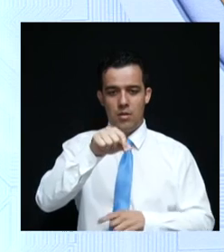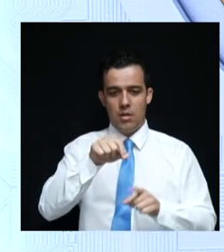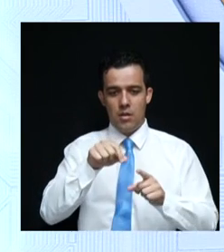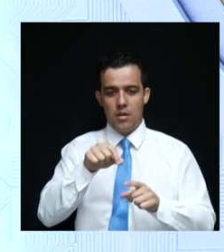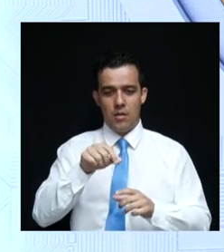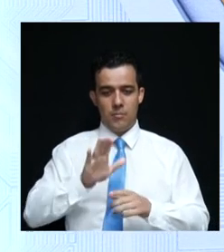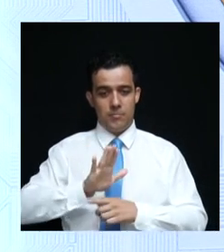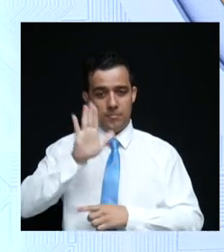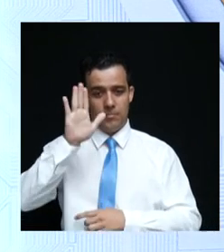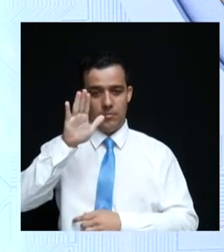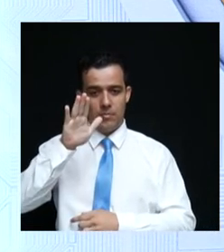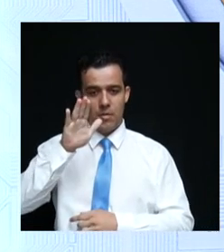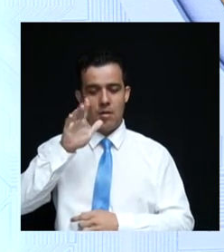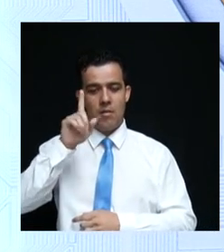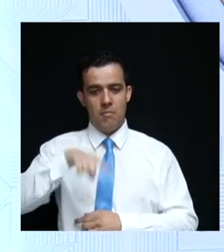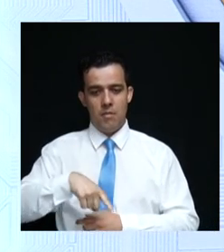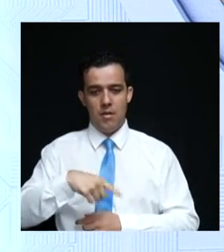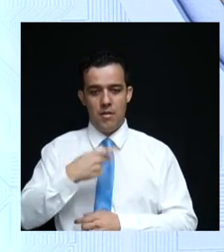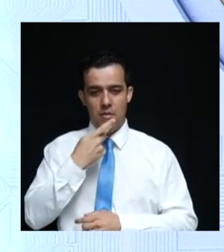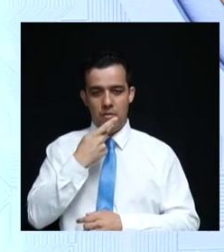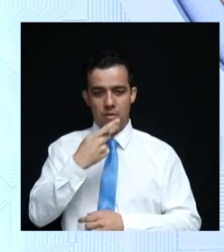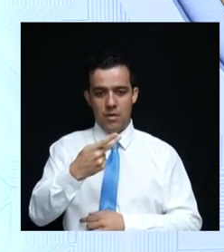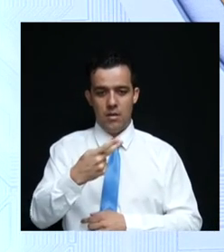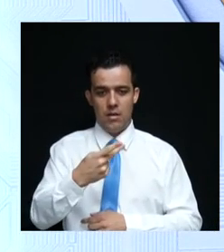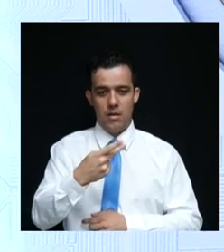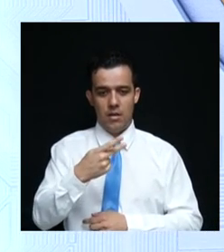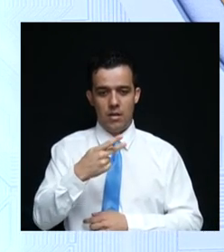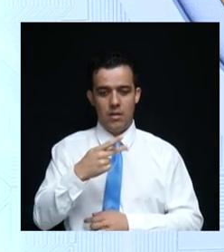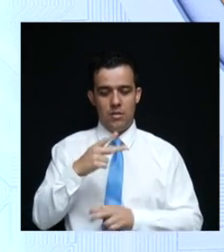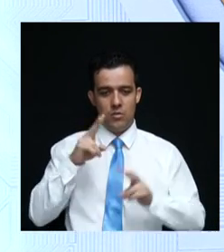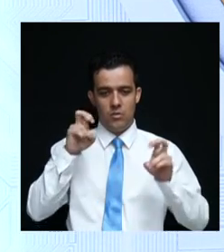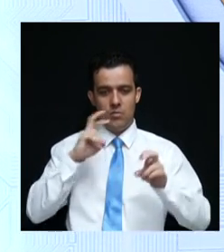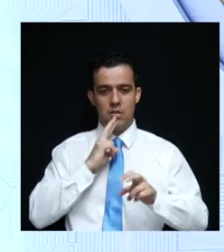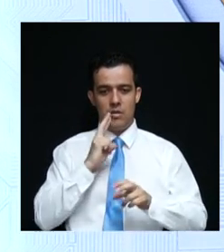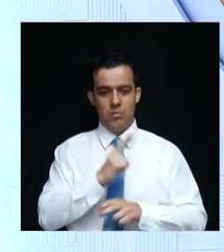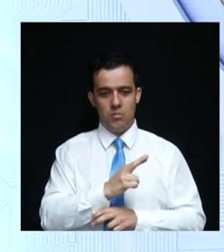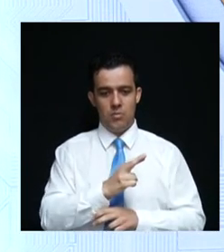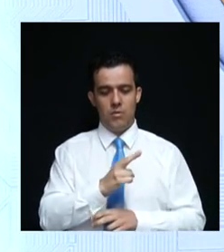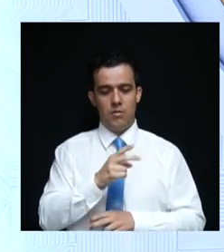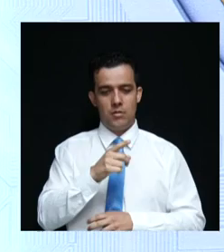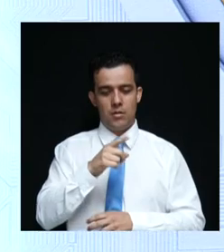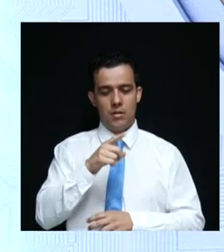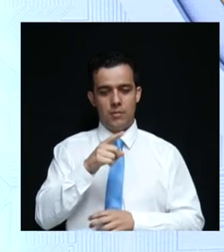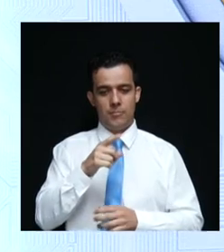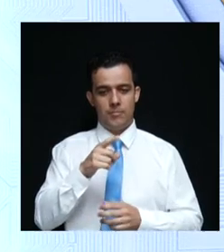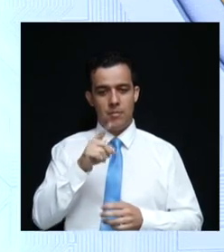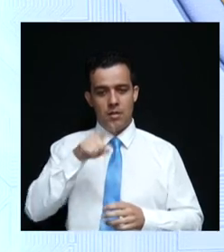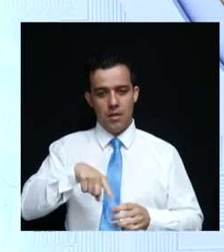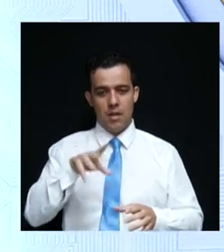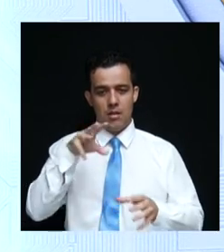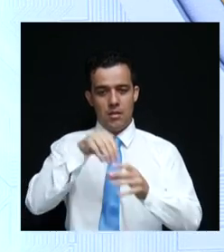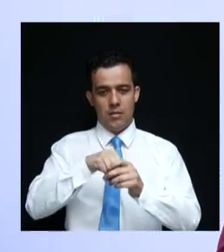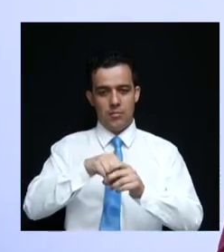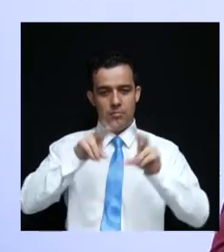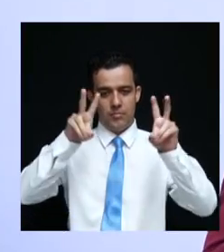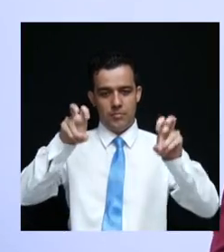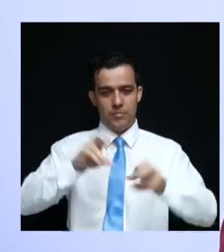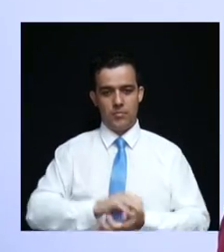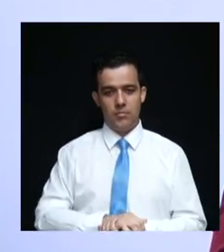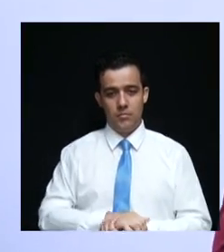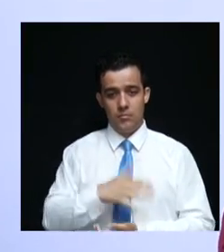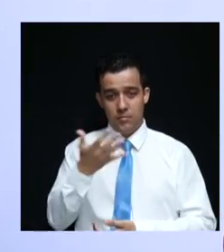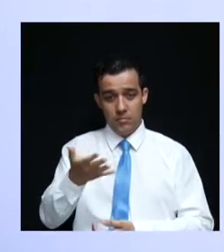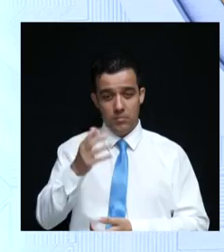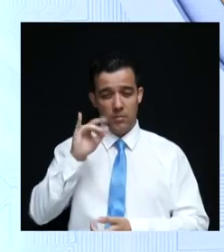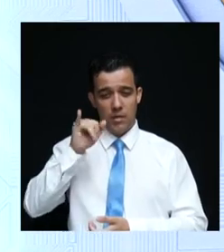comentar a resposta que a senhora vai dar à pergunta que está no envelope. Pode escolher. José Hélito.